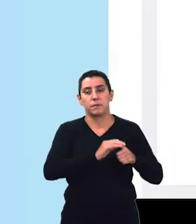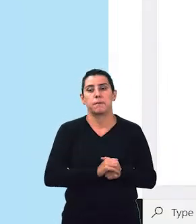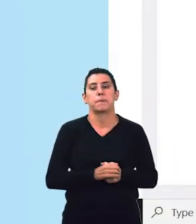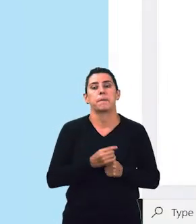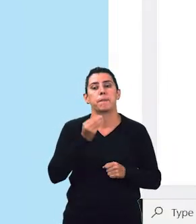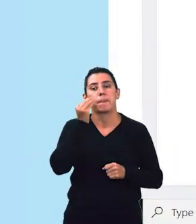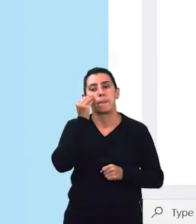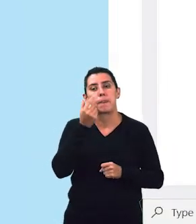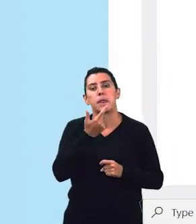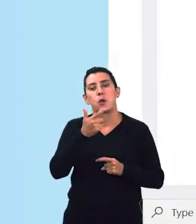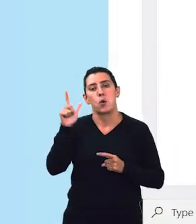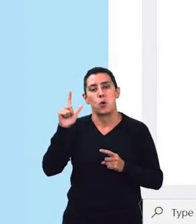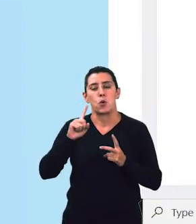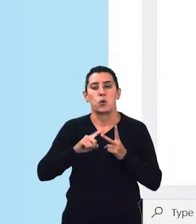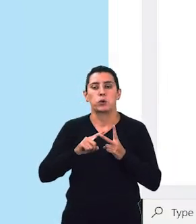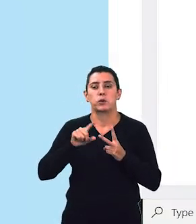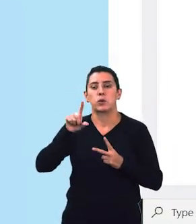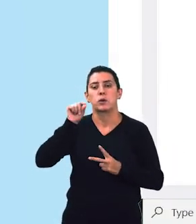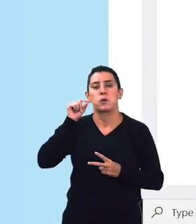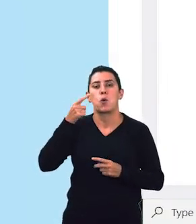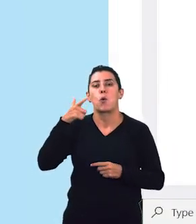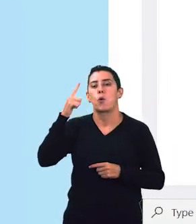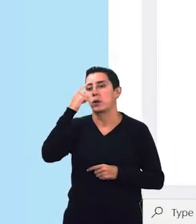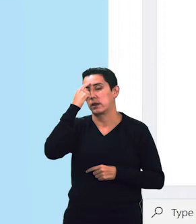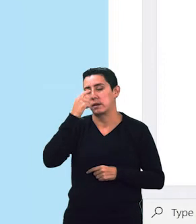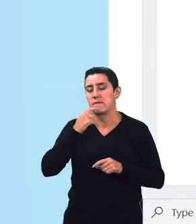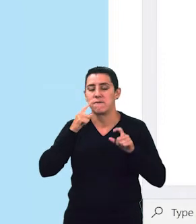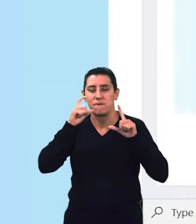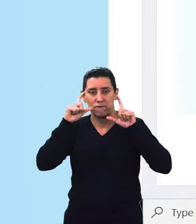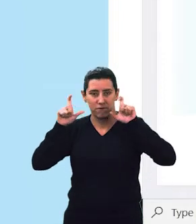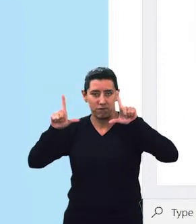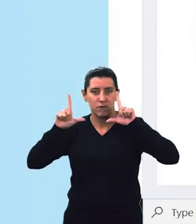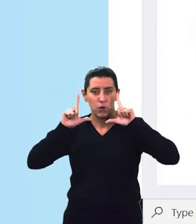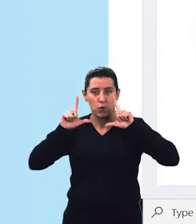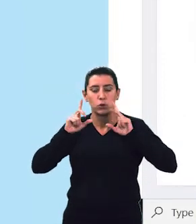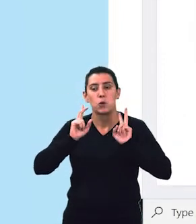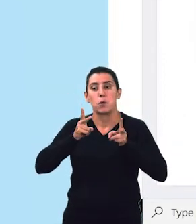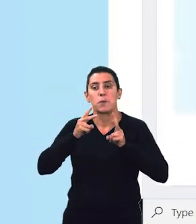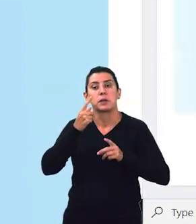Voltando aqui, eu selecionei uma outra imagem. Ok? Vou fazer a previsão.